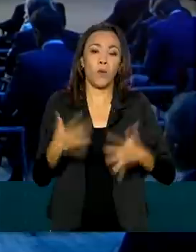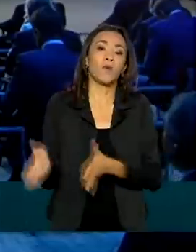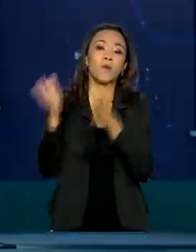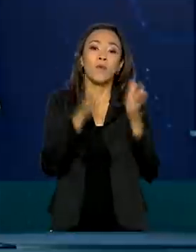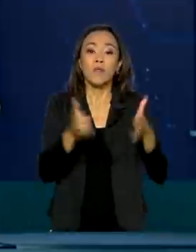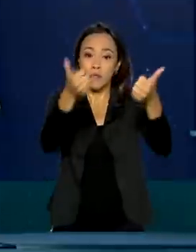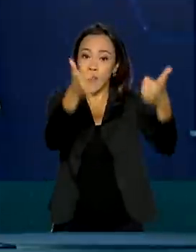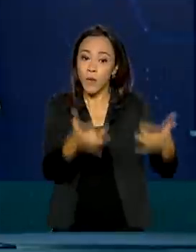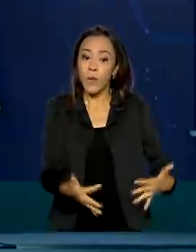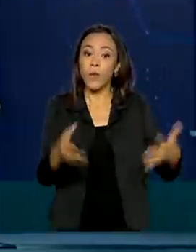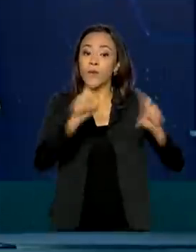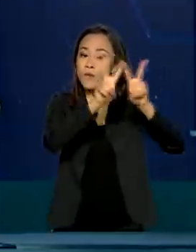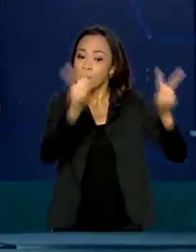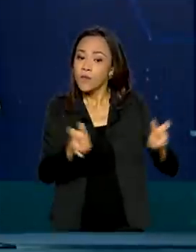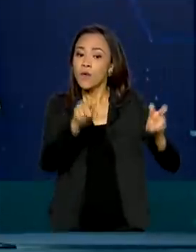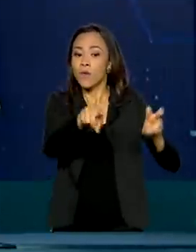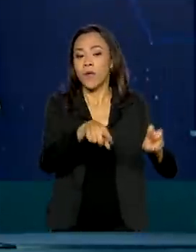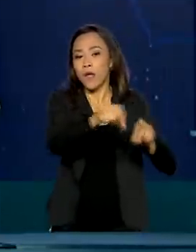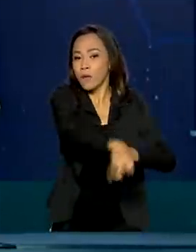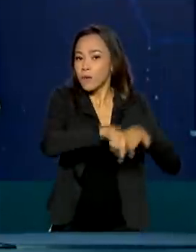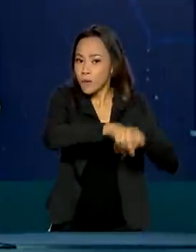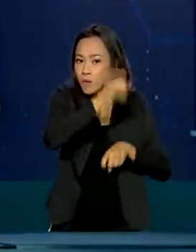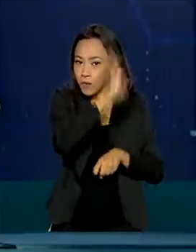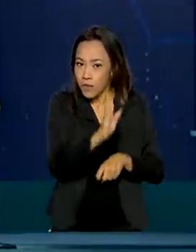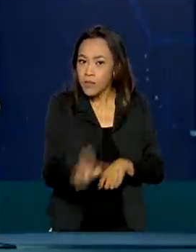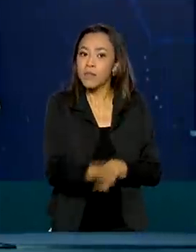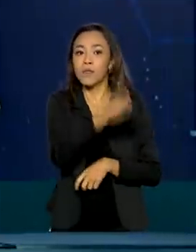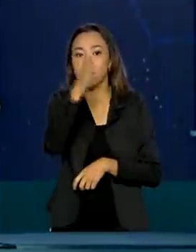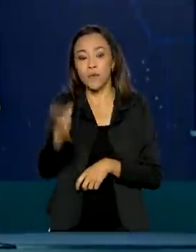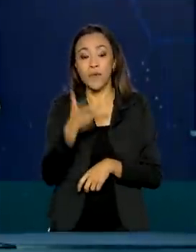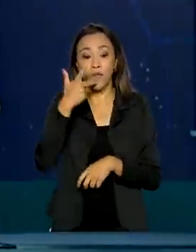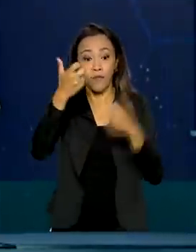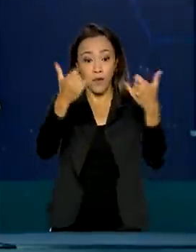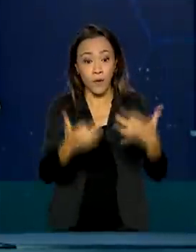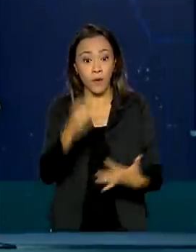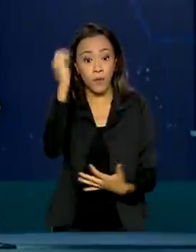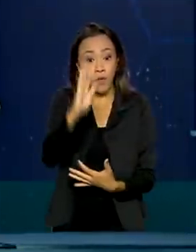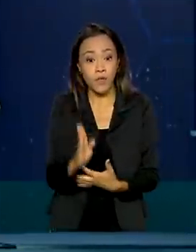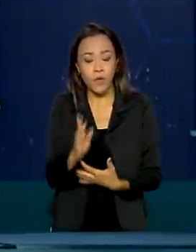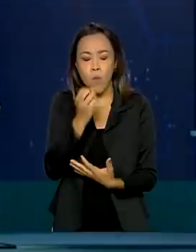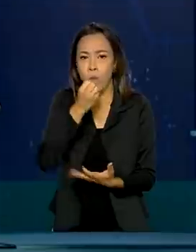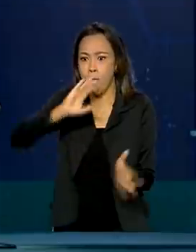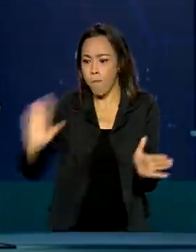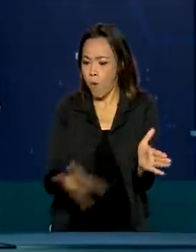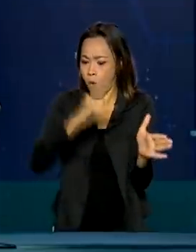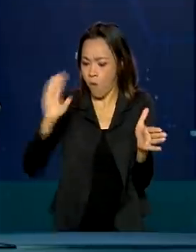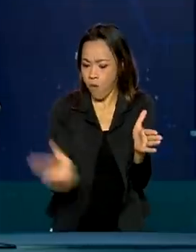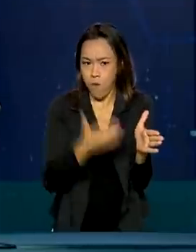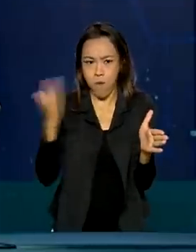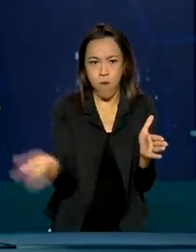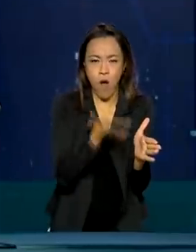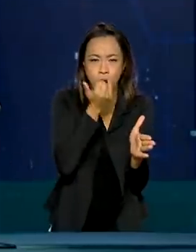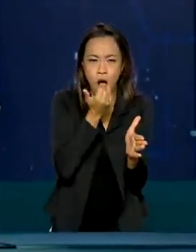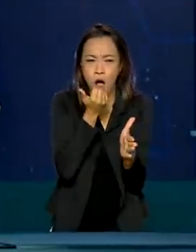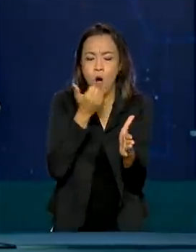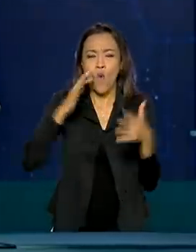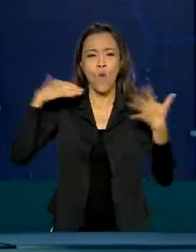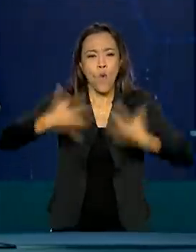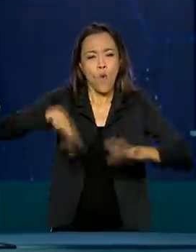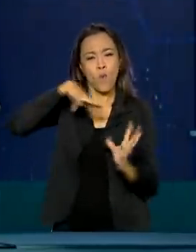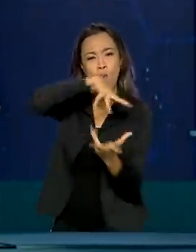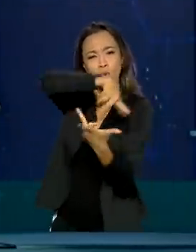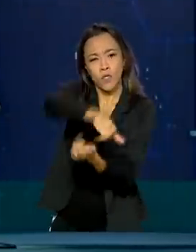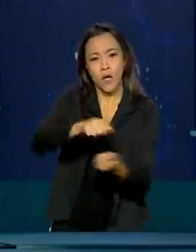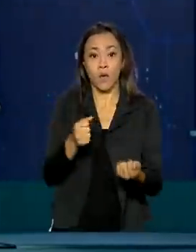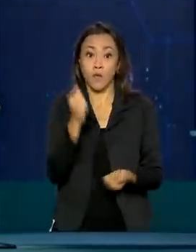agricultura brasileira e disse que o Brasil deve se consolidar como o maior produtor mundial de alimentos. Por outro lado, o país é o